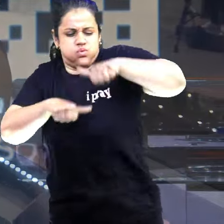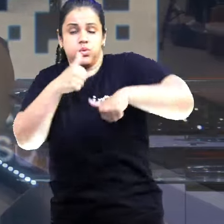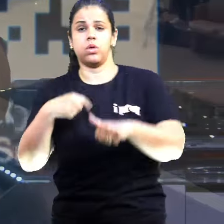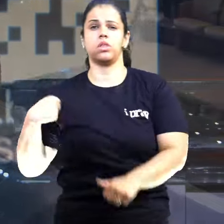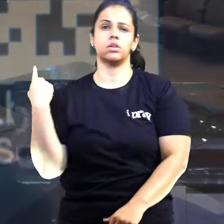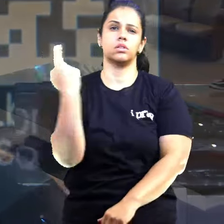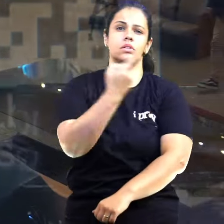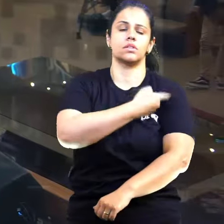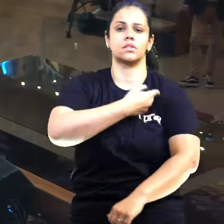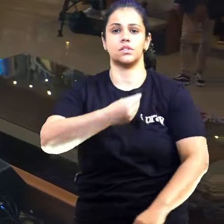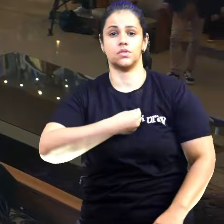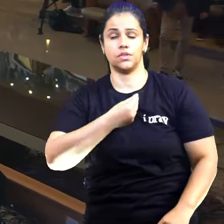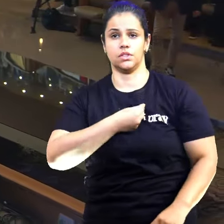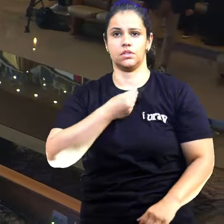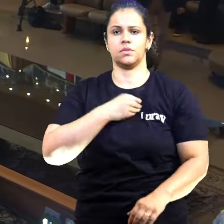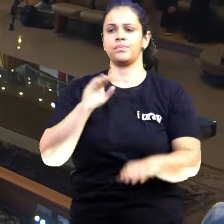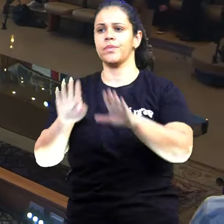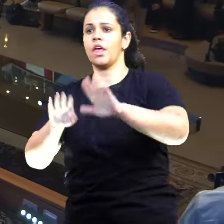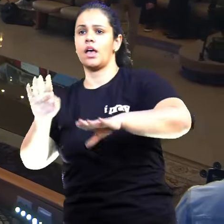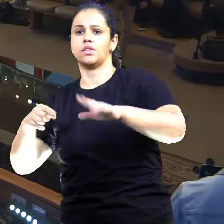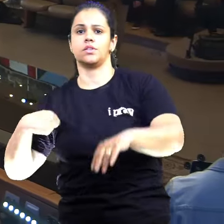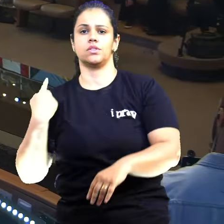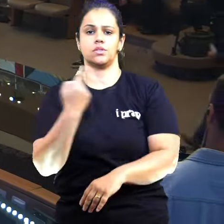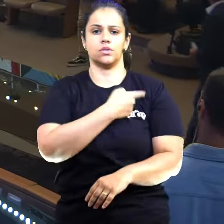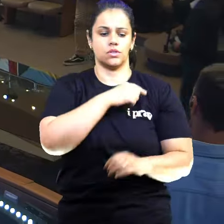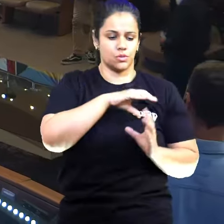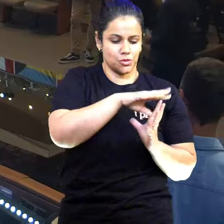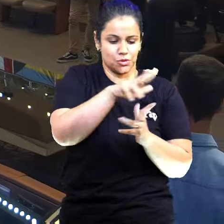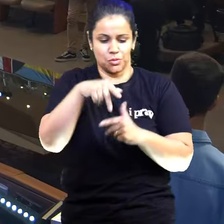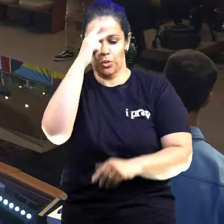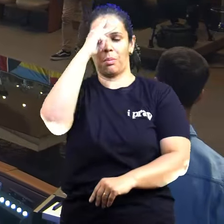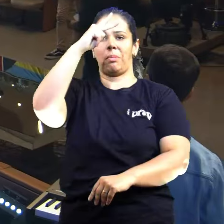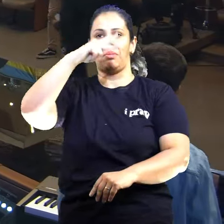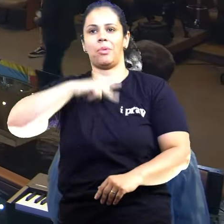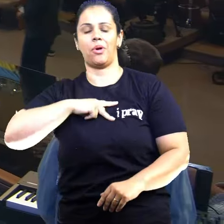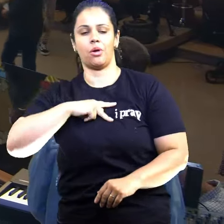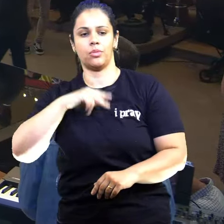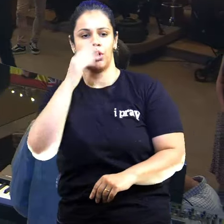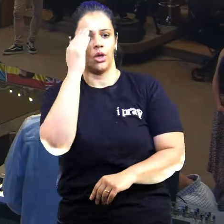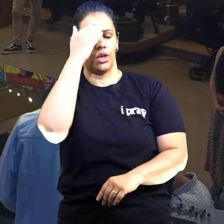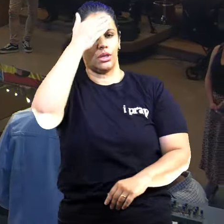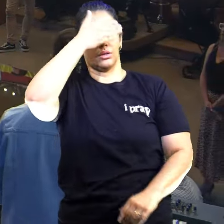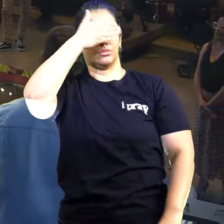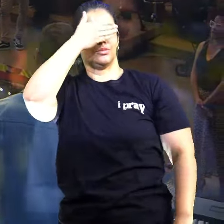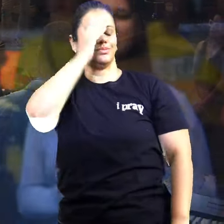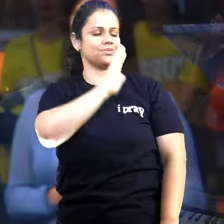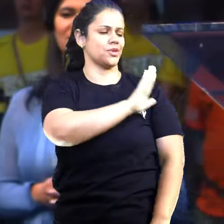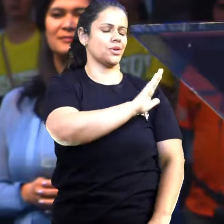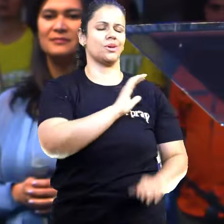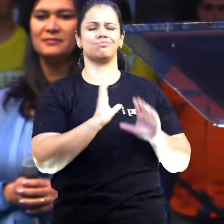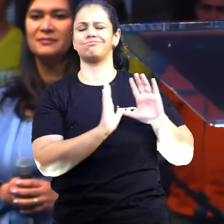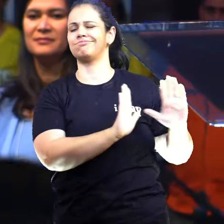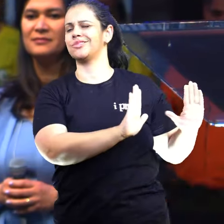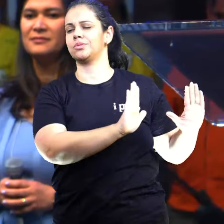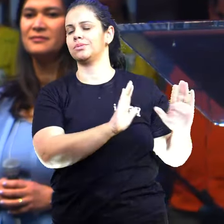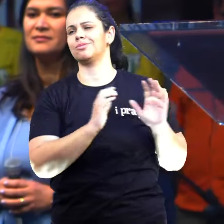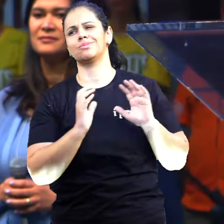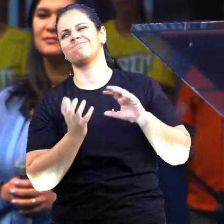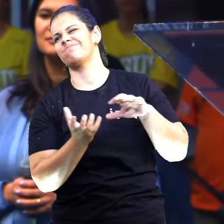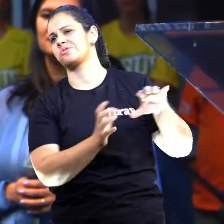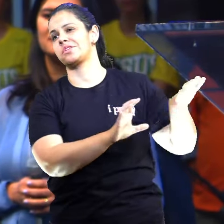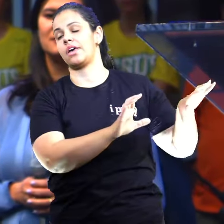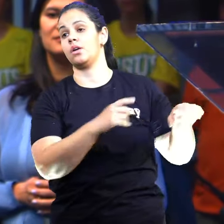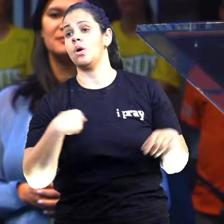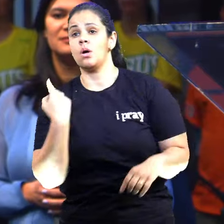tão corrido no nosso mundinho e a gente finge que não olha para as pessoas na sociedade que estão passando dificuldade, e Deus quer nos